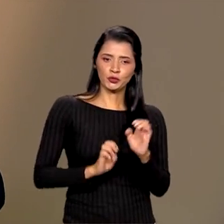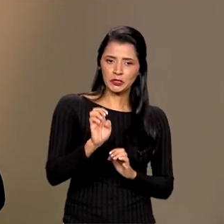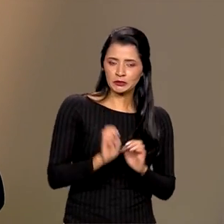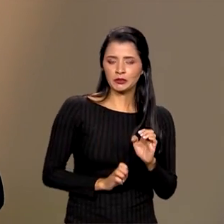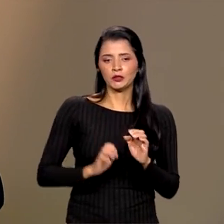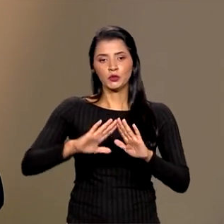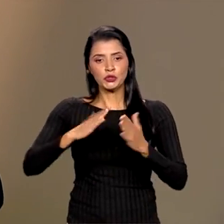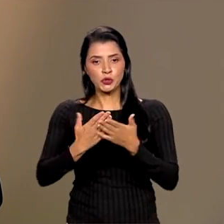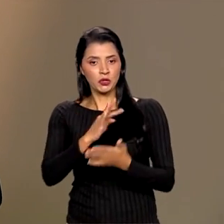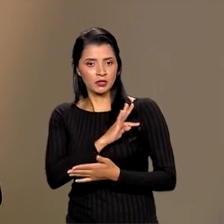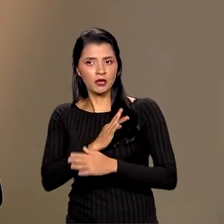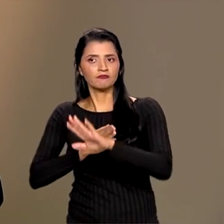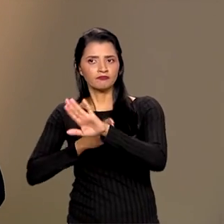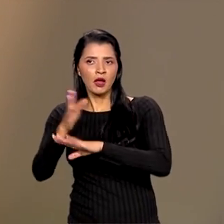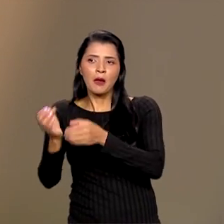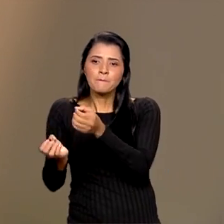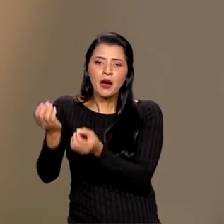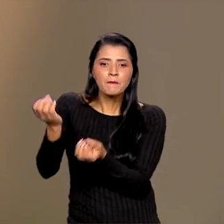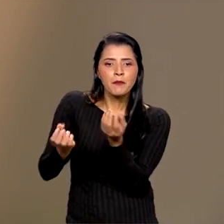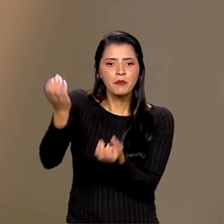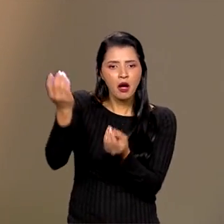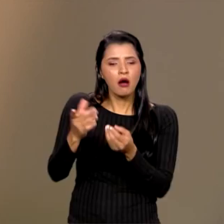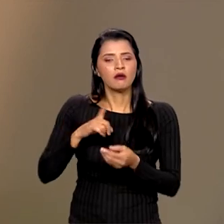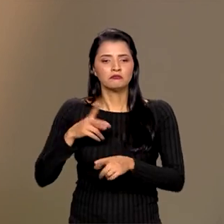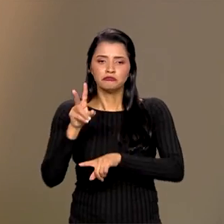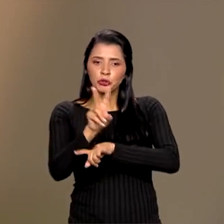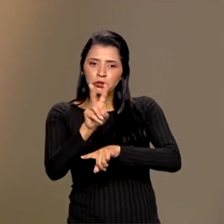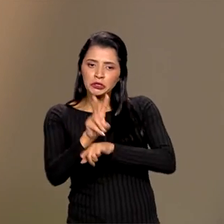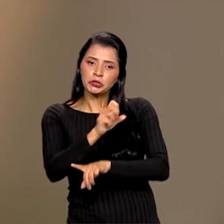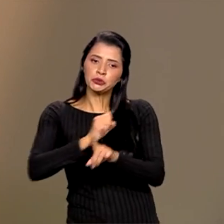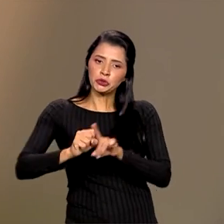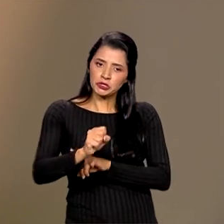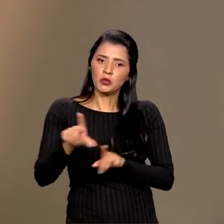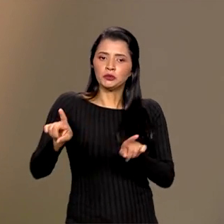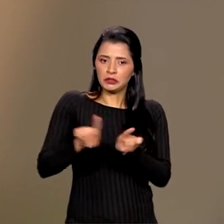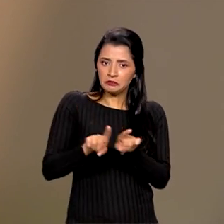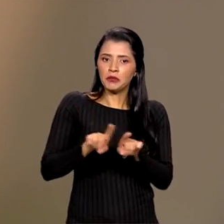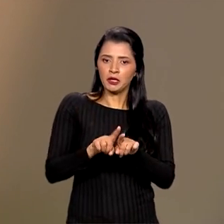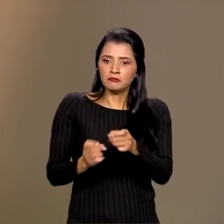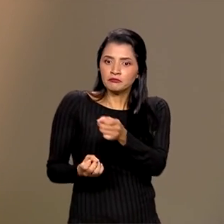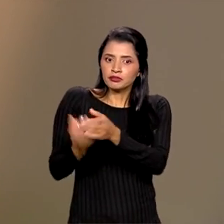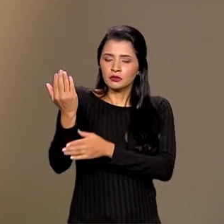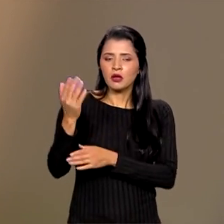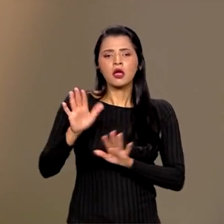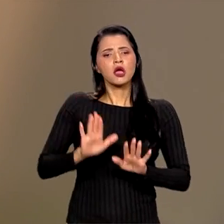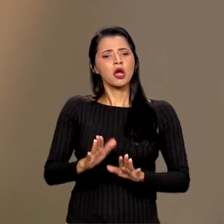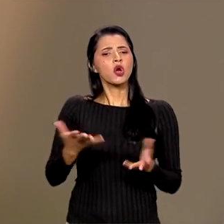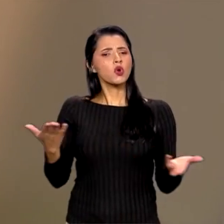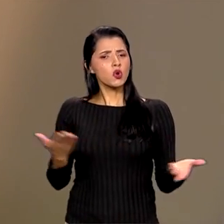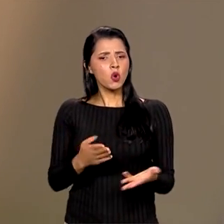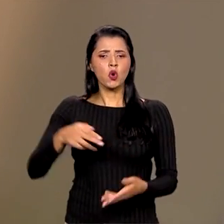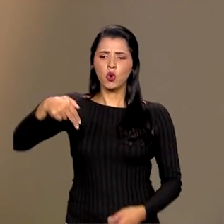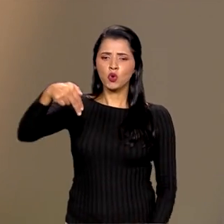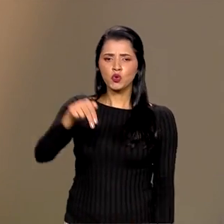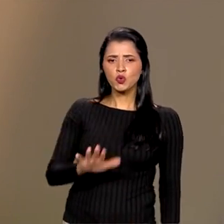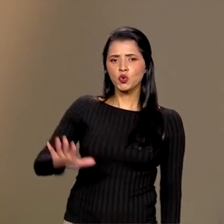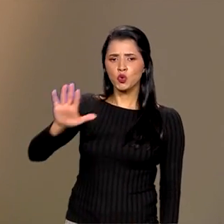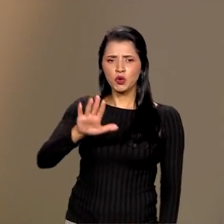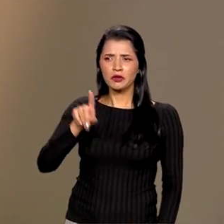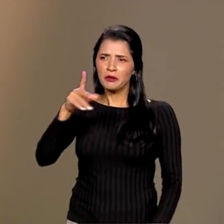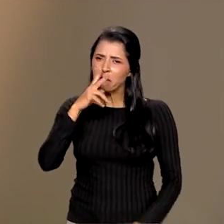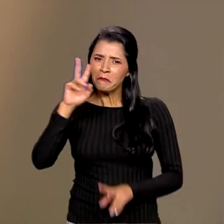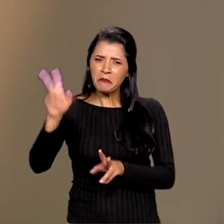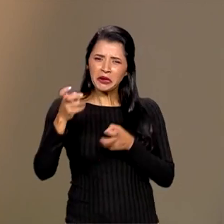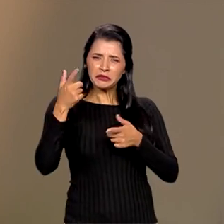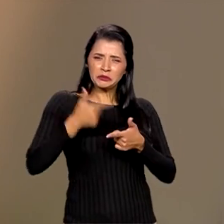chegaram ao interior do Nordeste, ou seja, a proteção social chegou. Agora a gente tem no Nordeste não mais uma cara de um problema